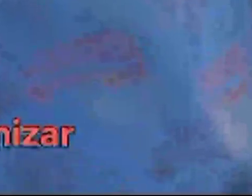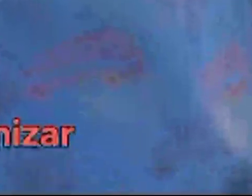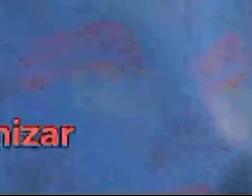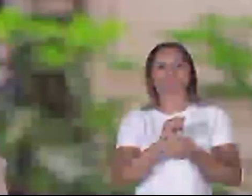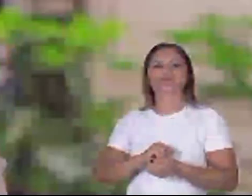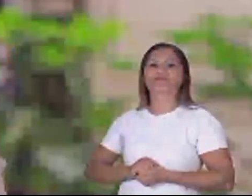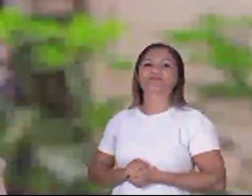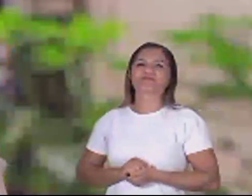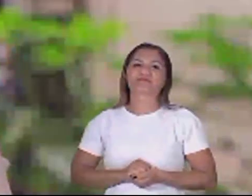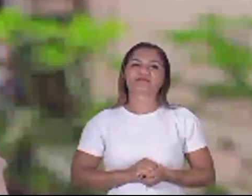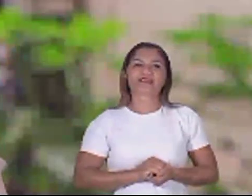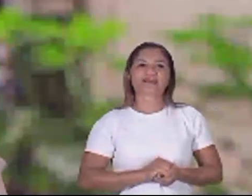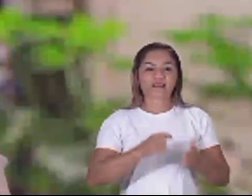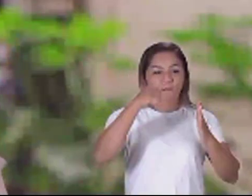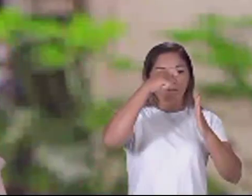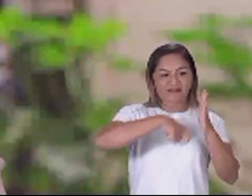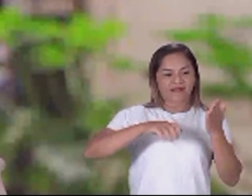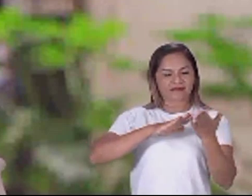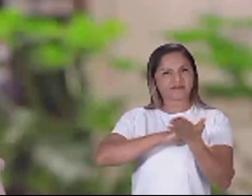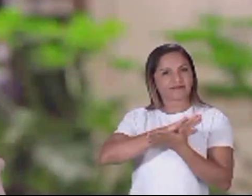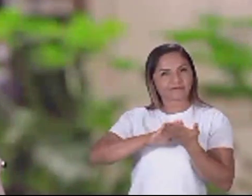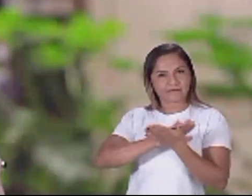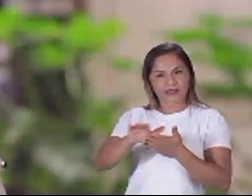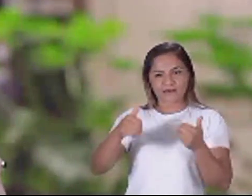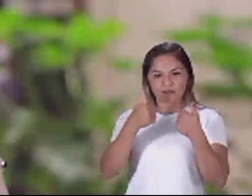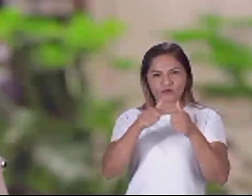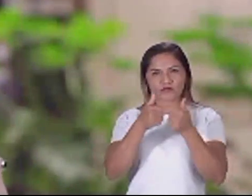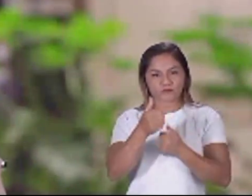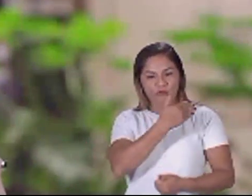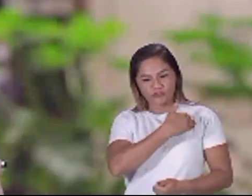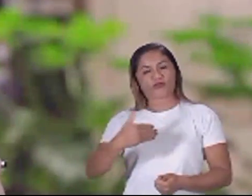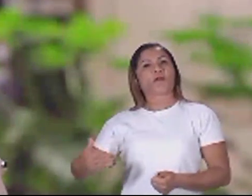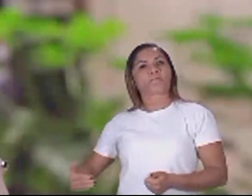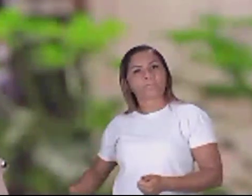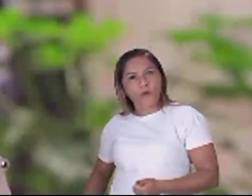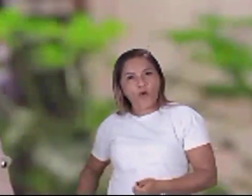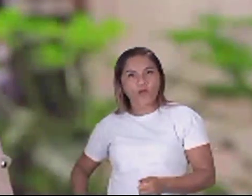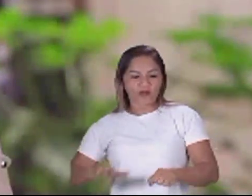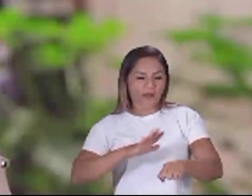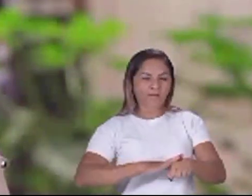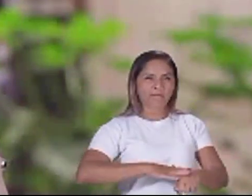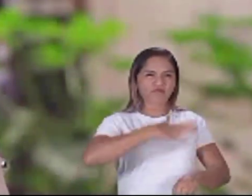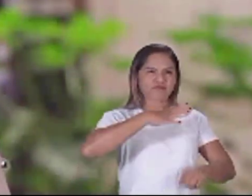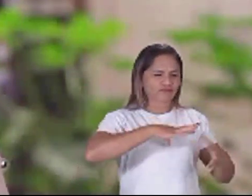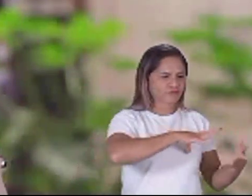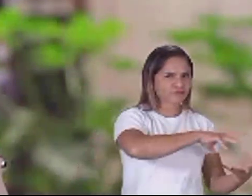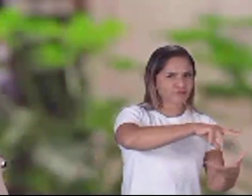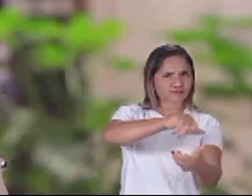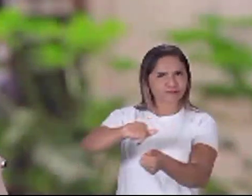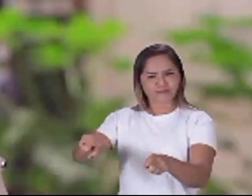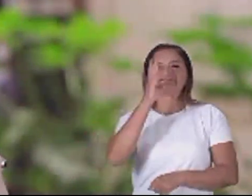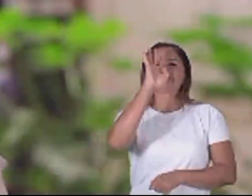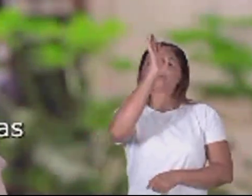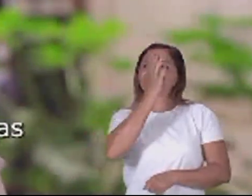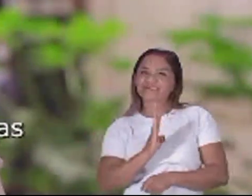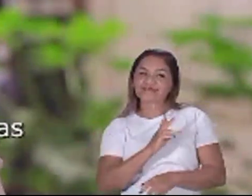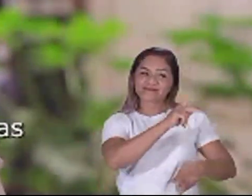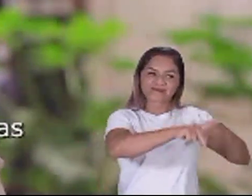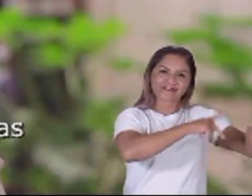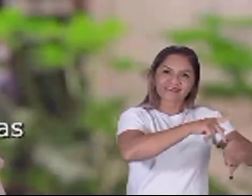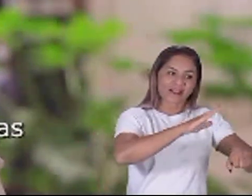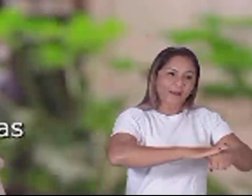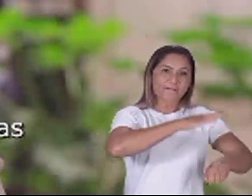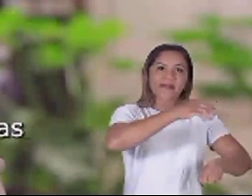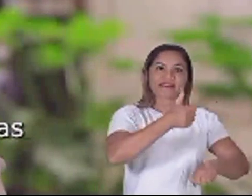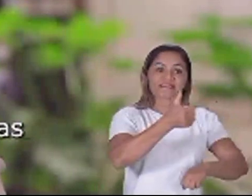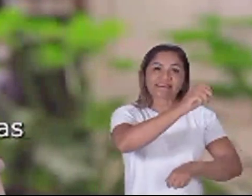a tarifa zero do transporte público é uma tendência que vem crescendo em todo o mundo e também no Brasil já são mais de